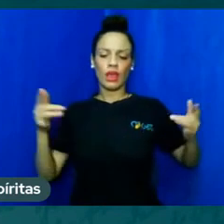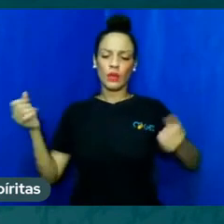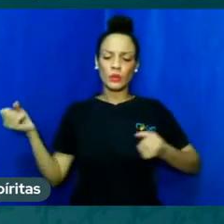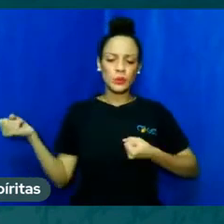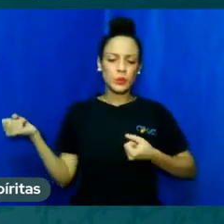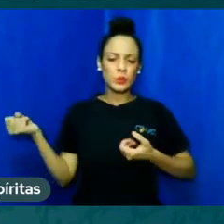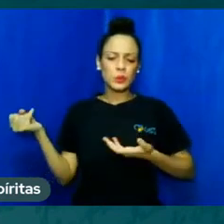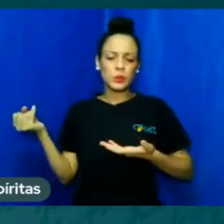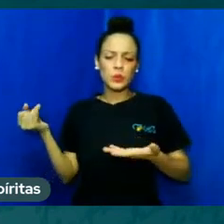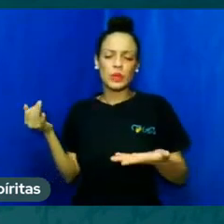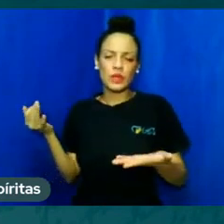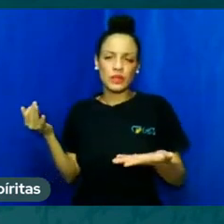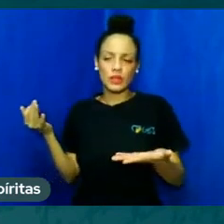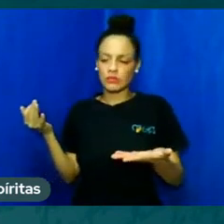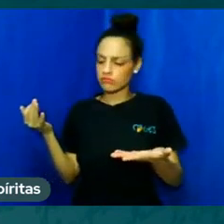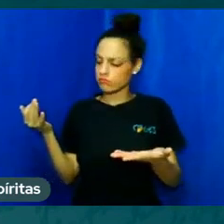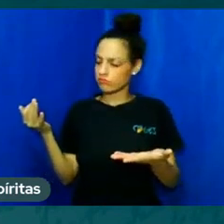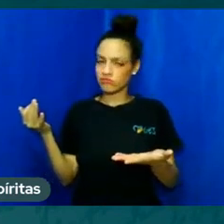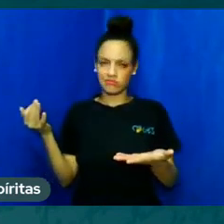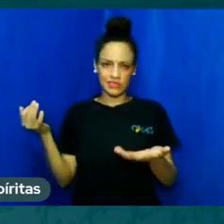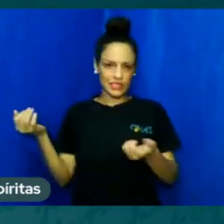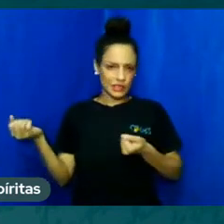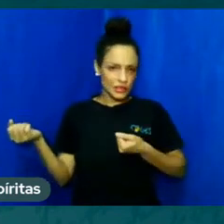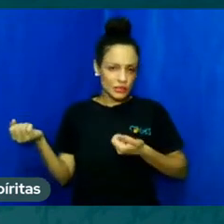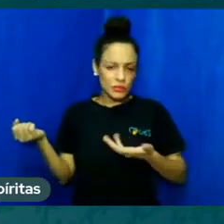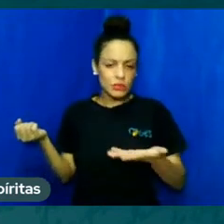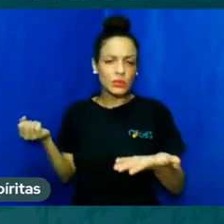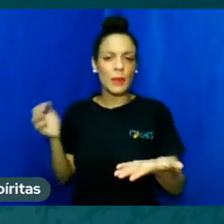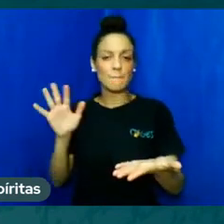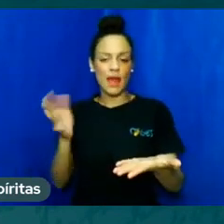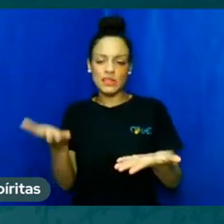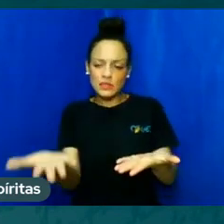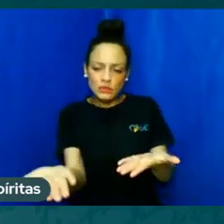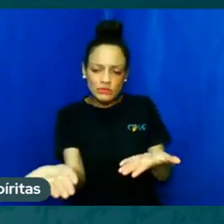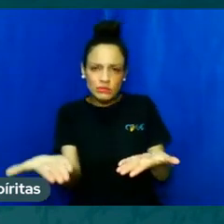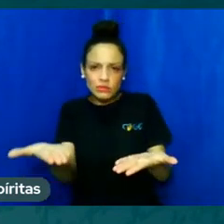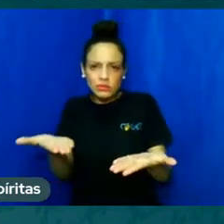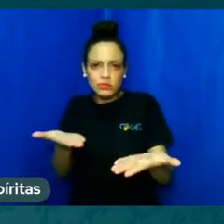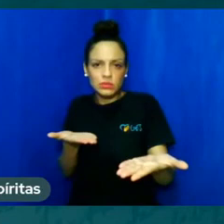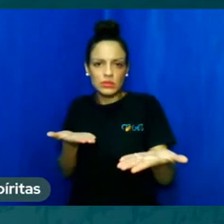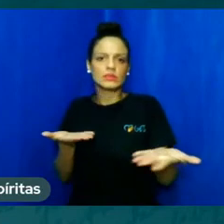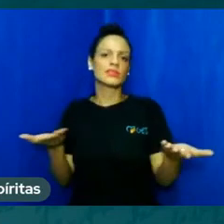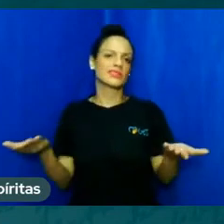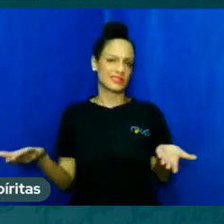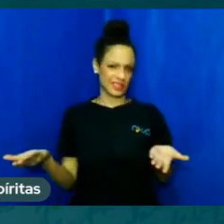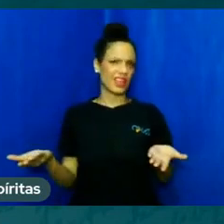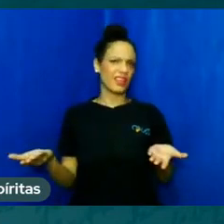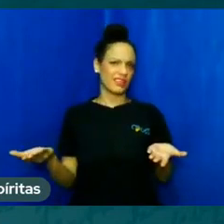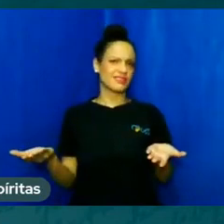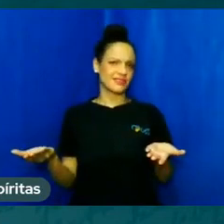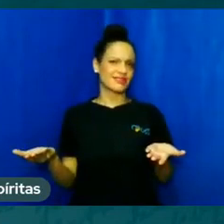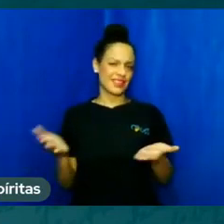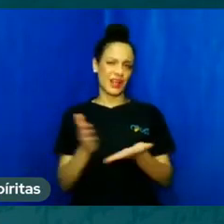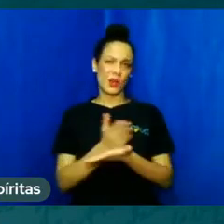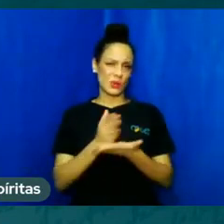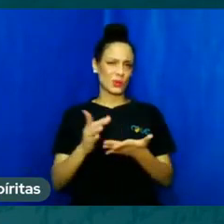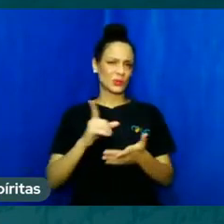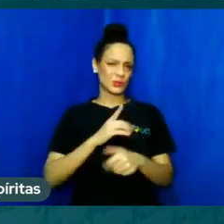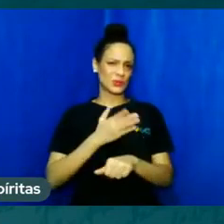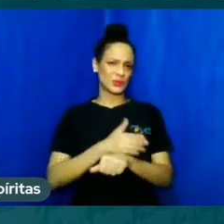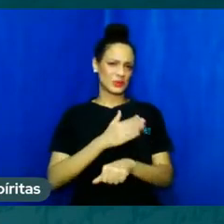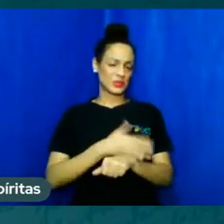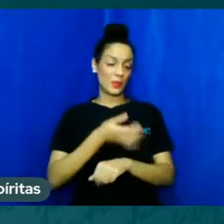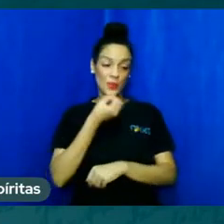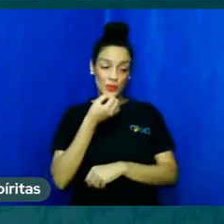para a percepção dessa atuação. E é interessante essa conjugação das questões. Muito boa, As pessoas aqui,